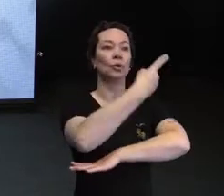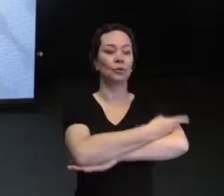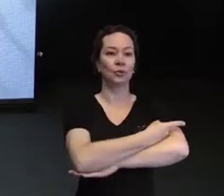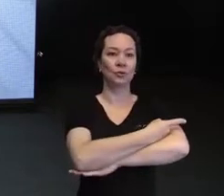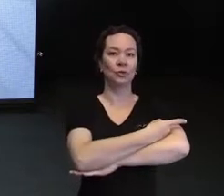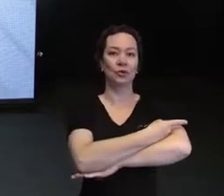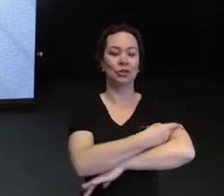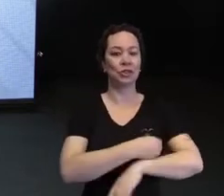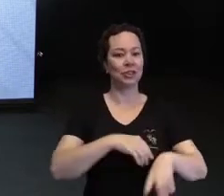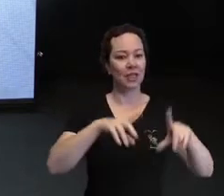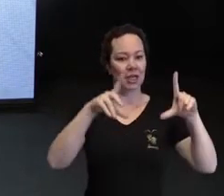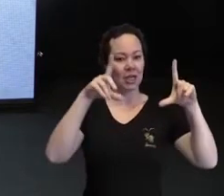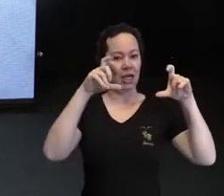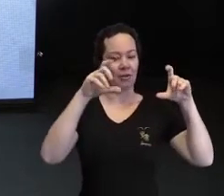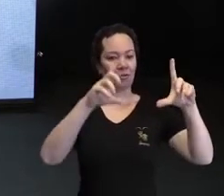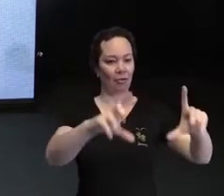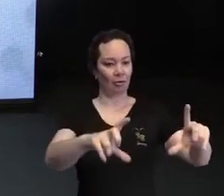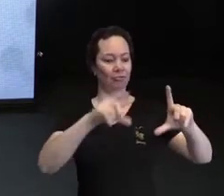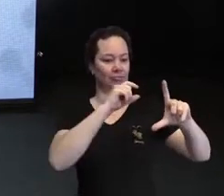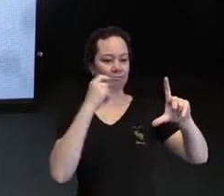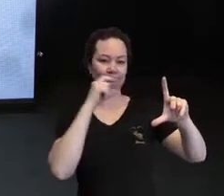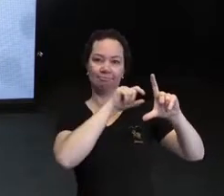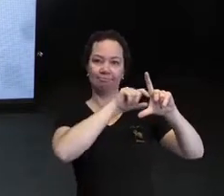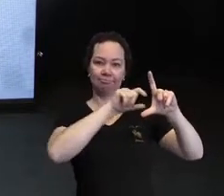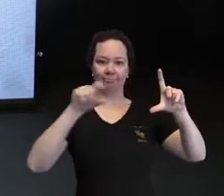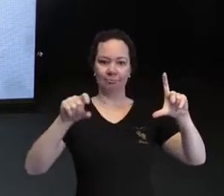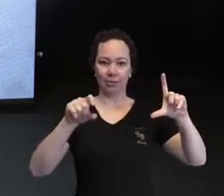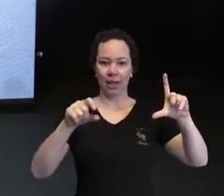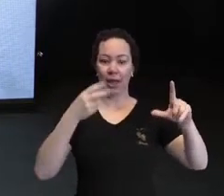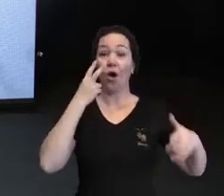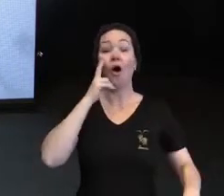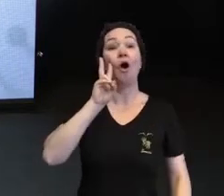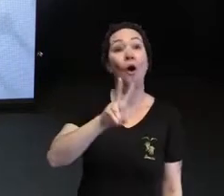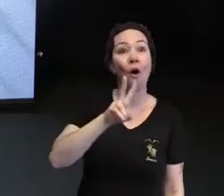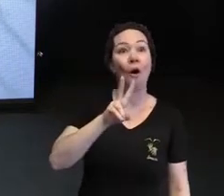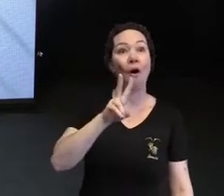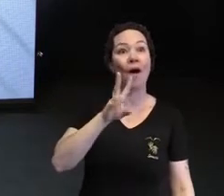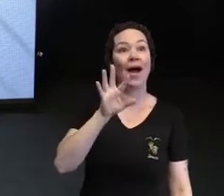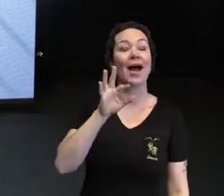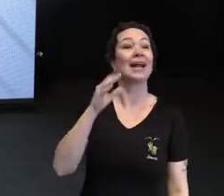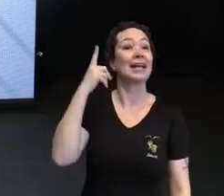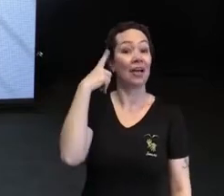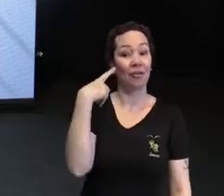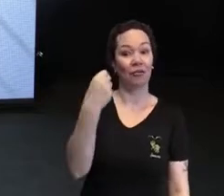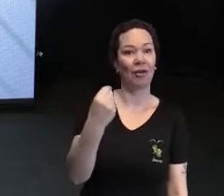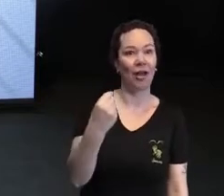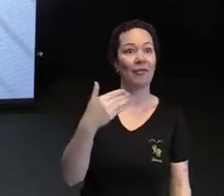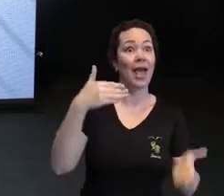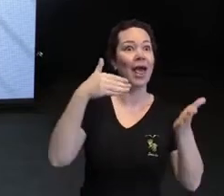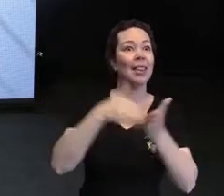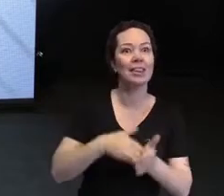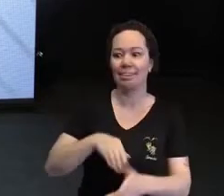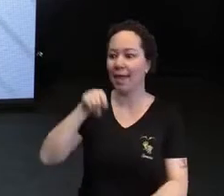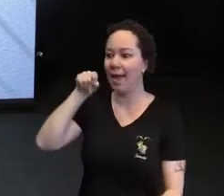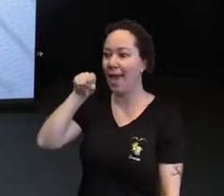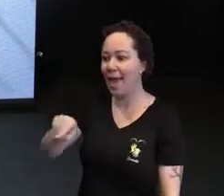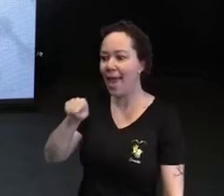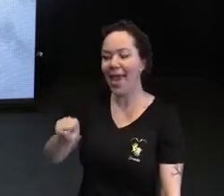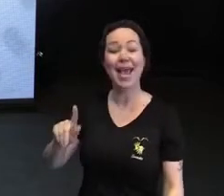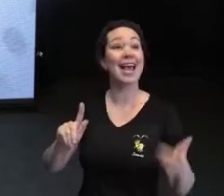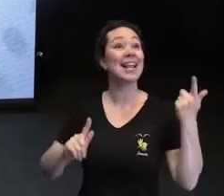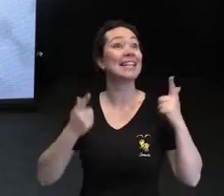foto escrita assim. Veja, Flávia, até o Rafael se